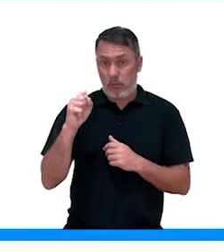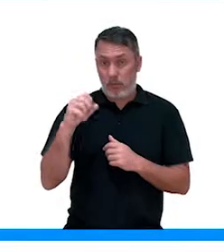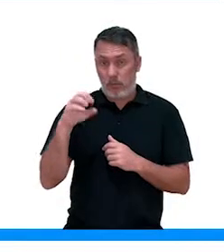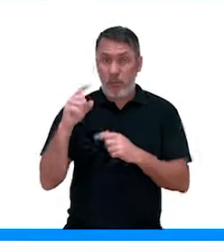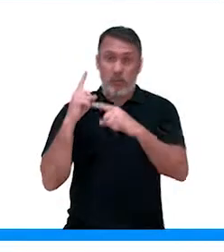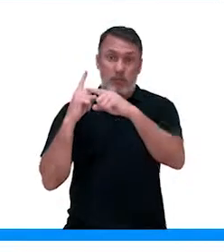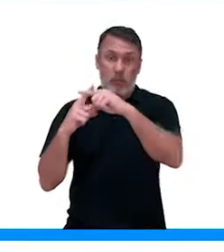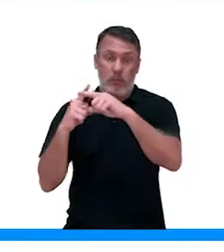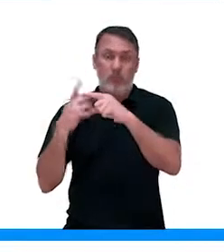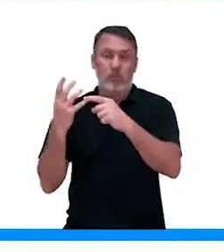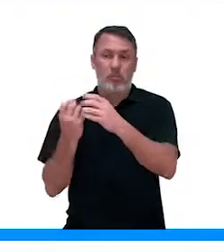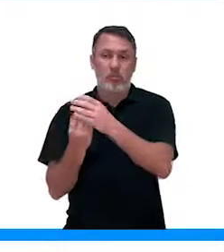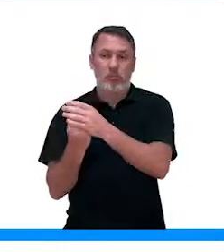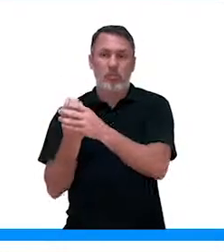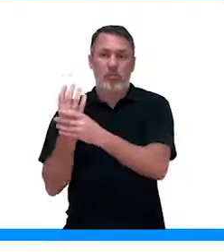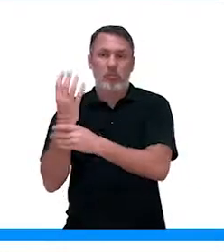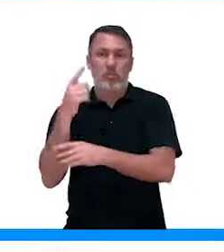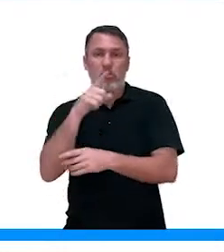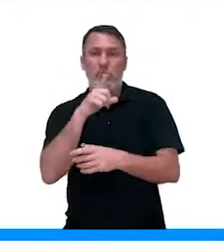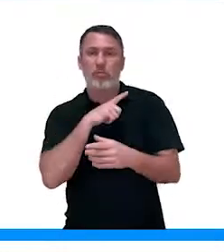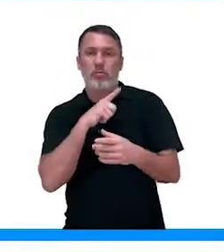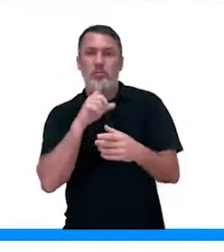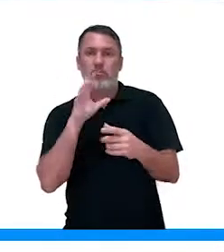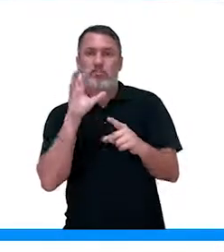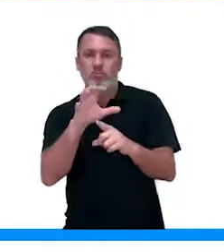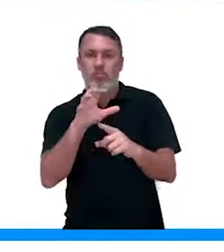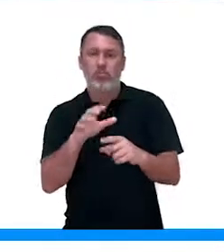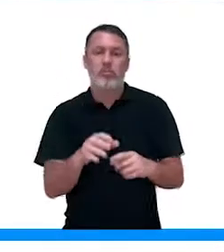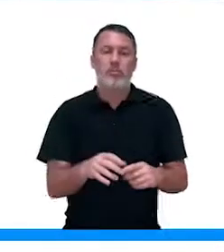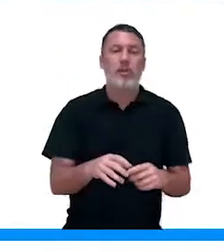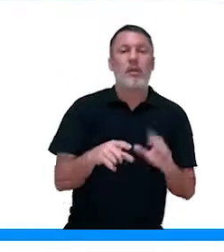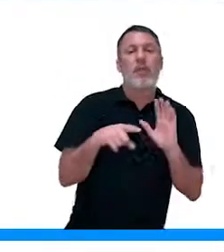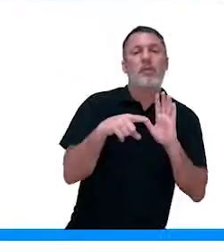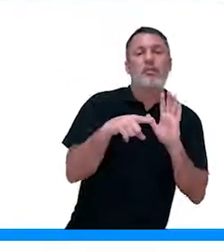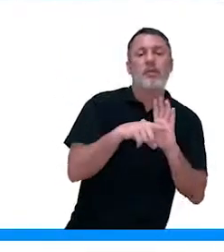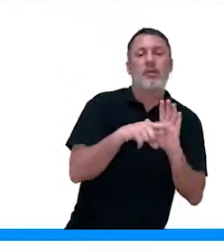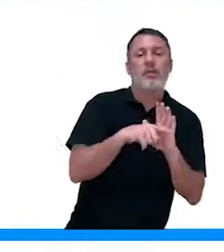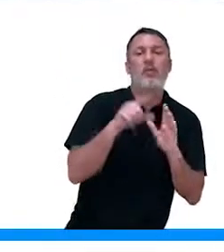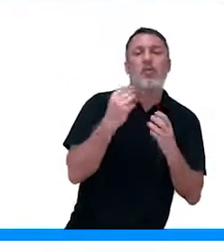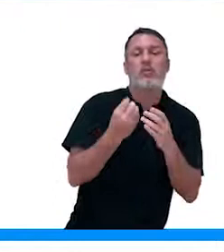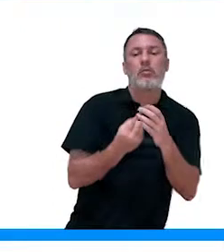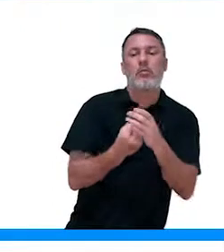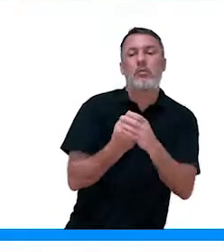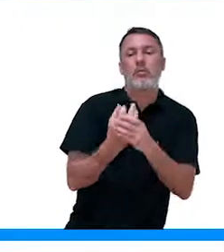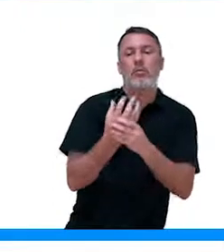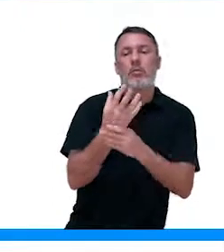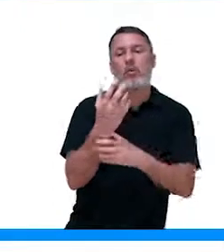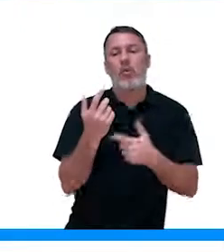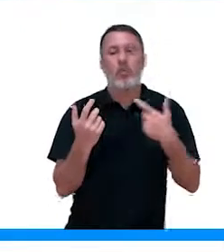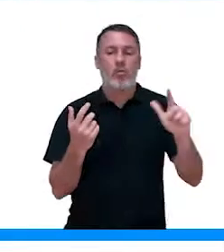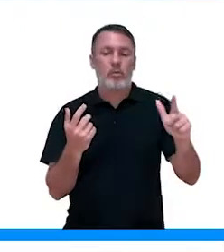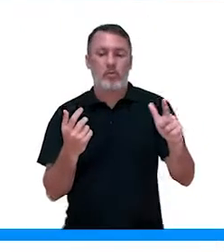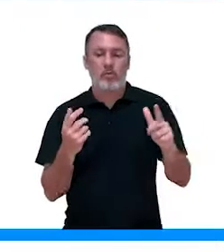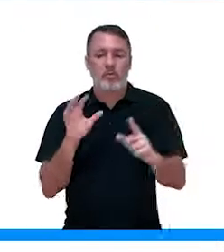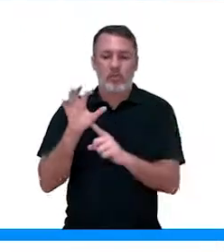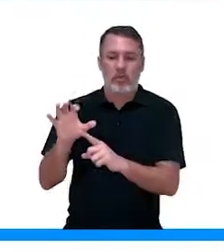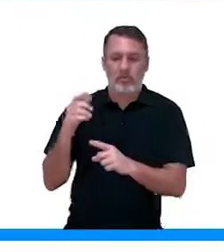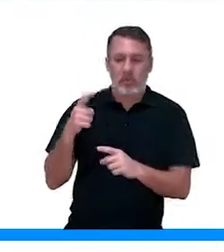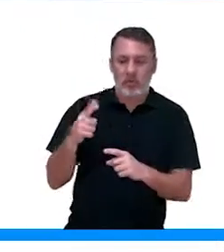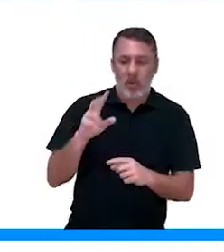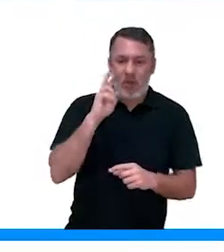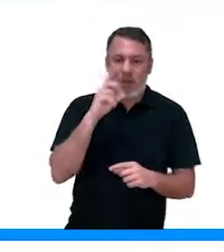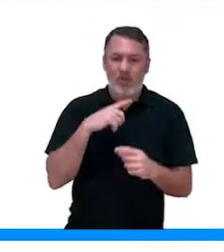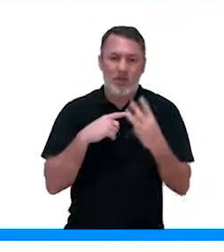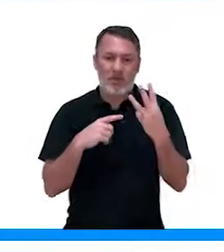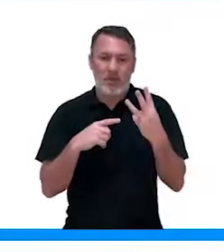é quando ela cresce em direção a esse estímulo. Tropismo negativo é quando ela cresce em direção oposta.